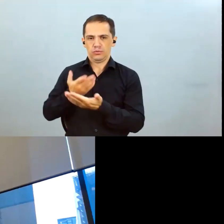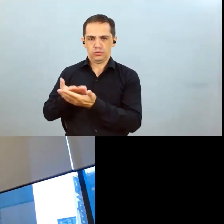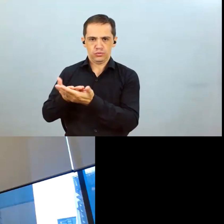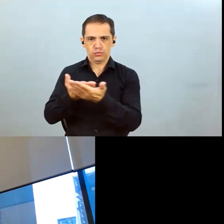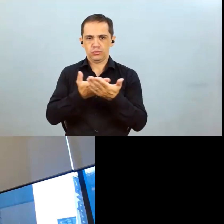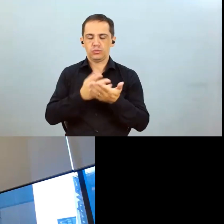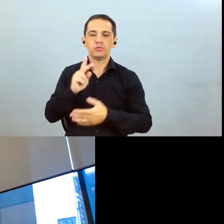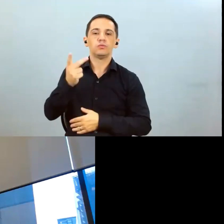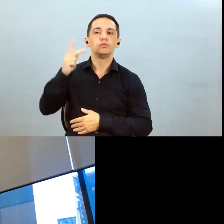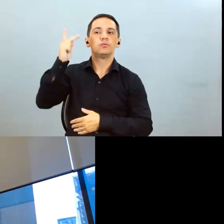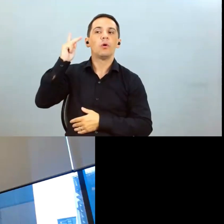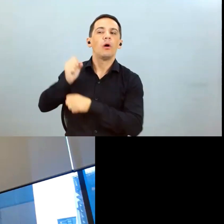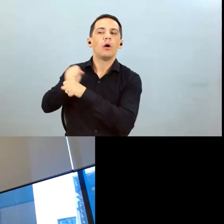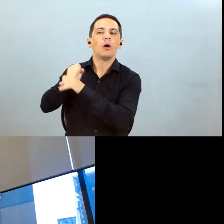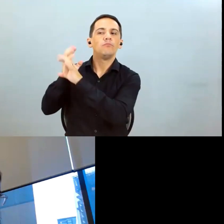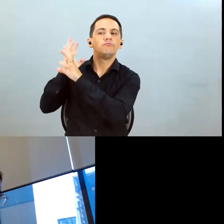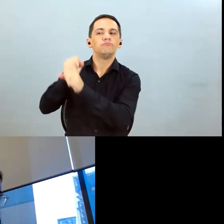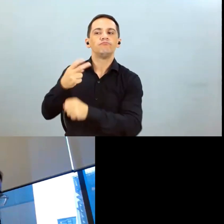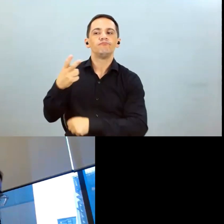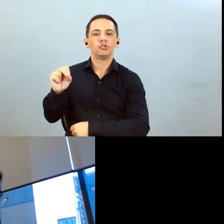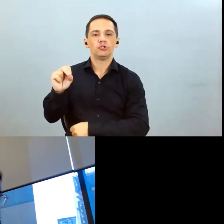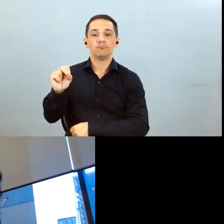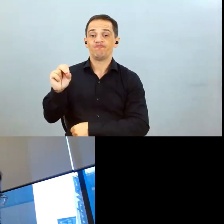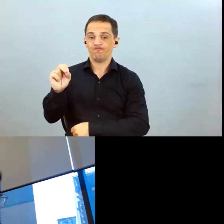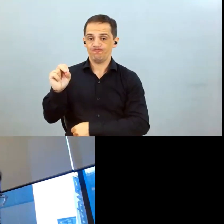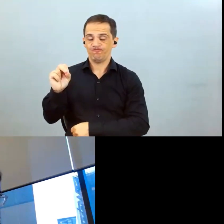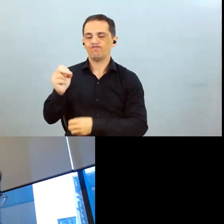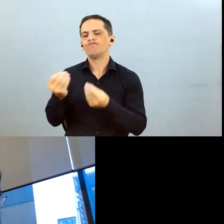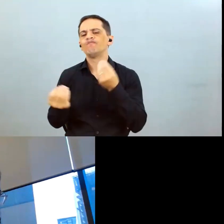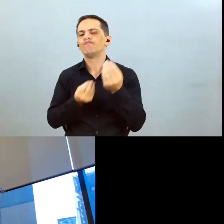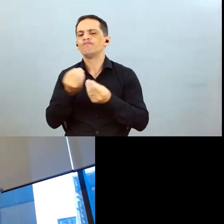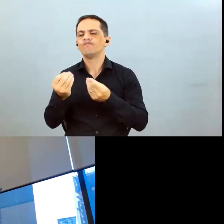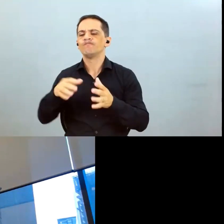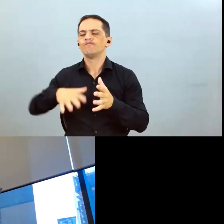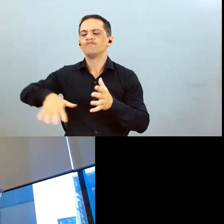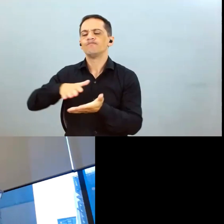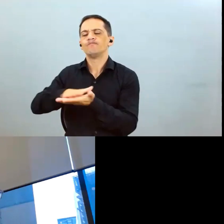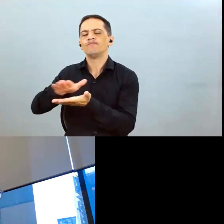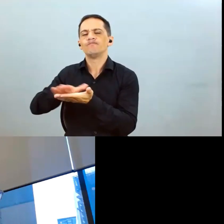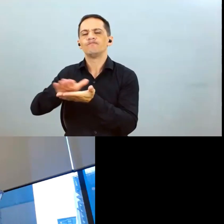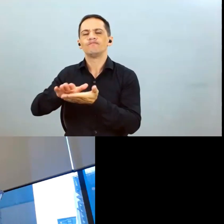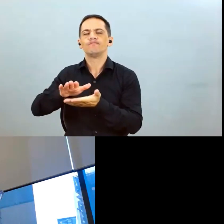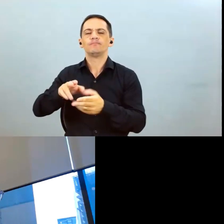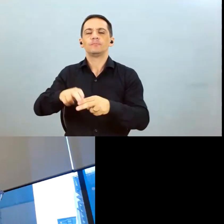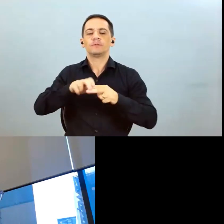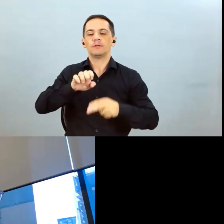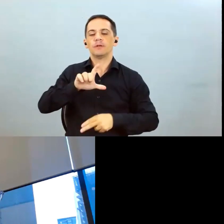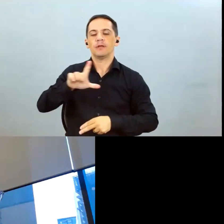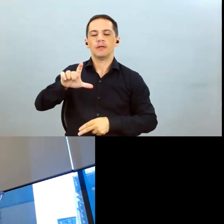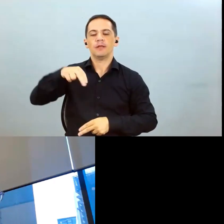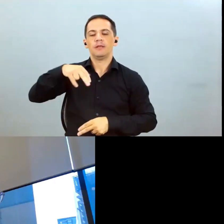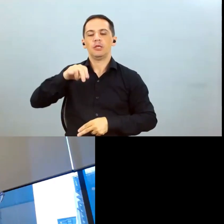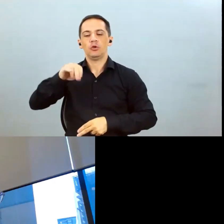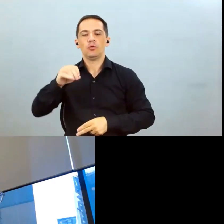nos últimos 20 anos como foi o comportamento da produtividade em função dos eventos climáticos El Ninho Laninha e neutro e para